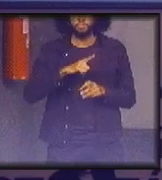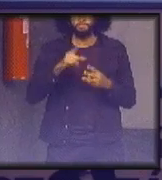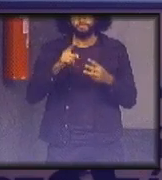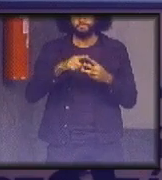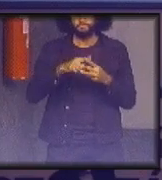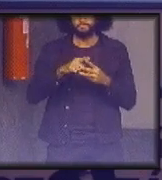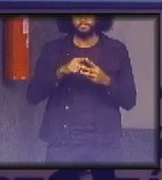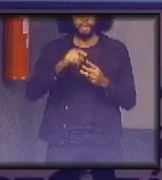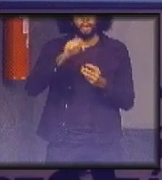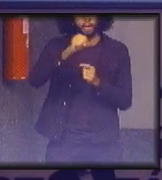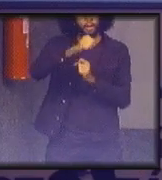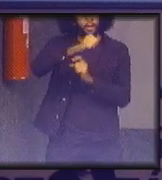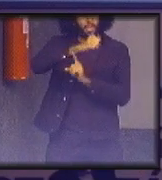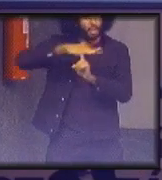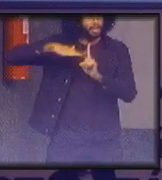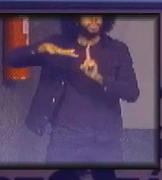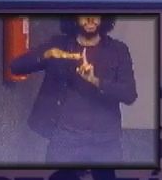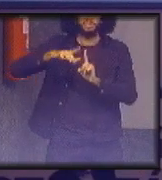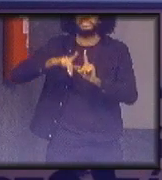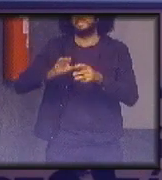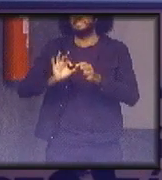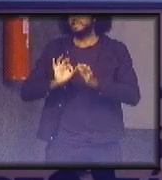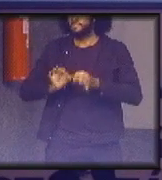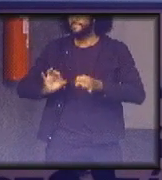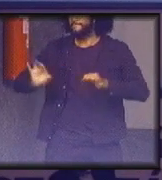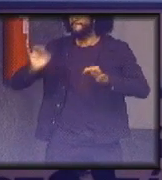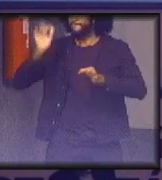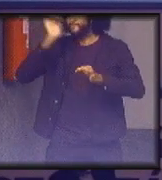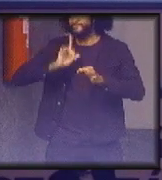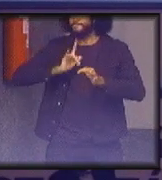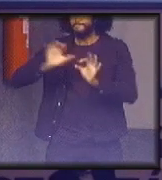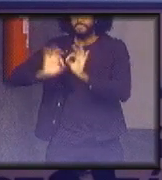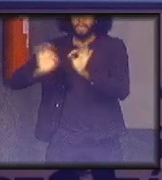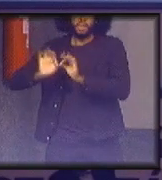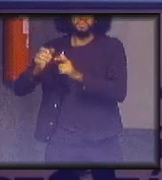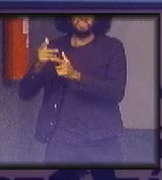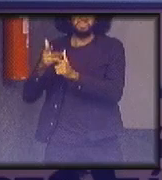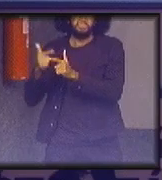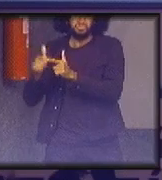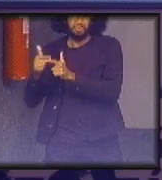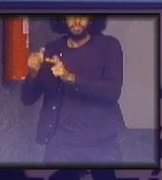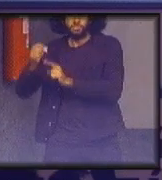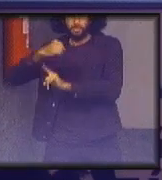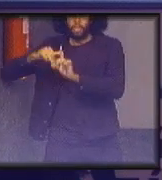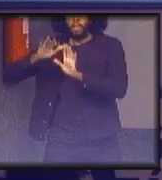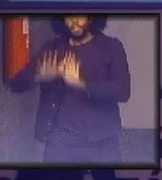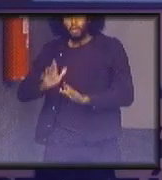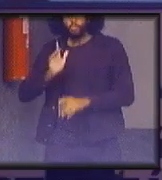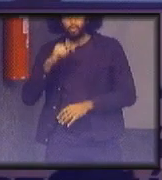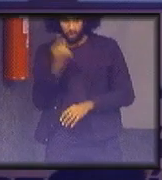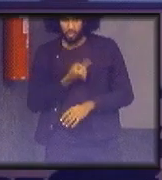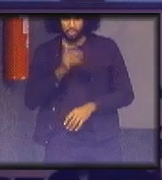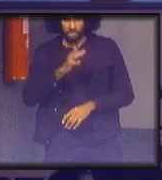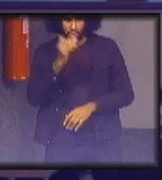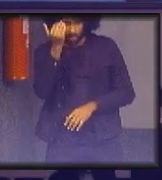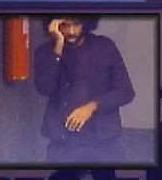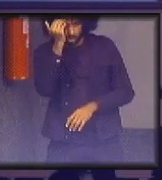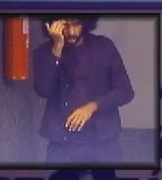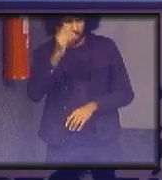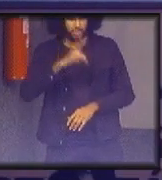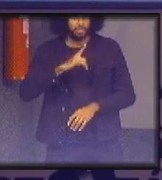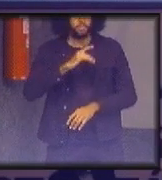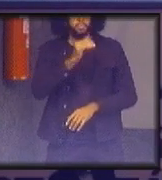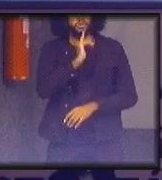porque a gente está longe de resolver o problema social nós já entendemos que uma expressão